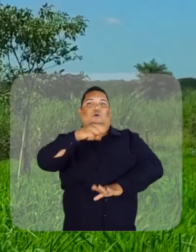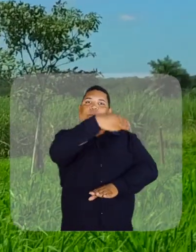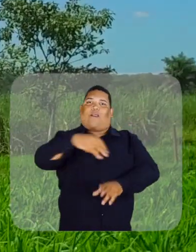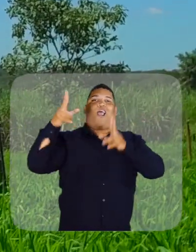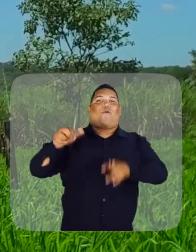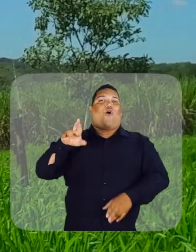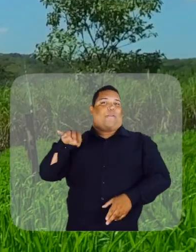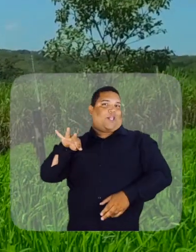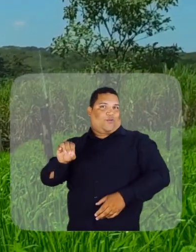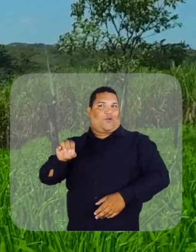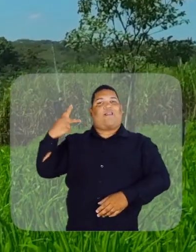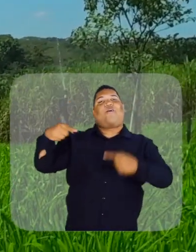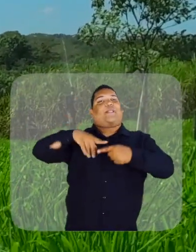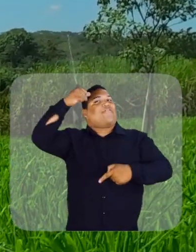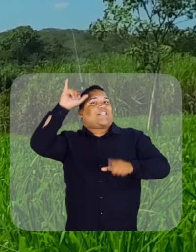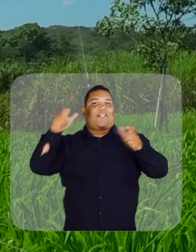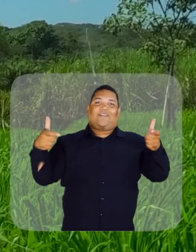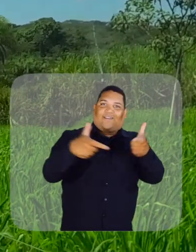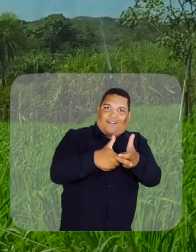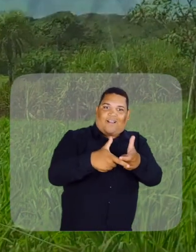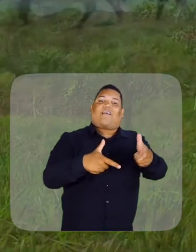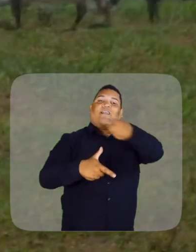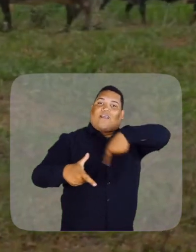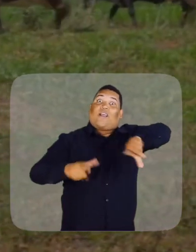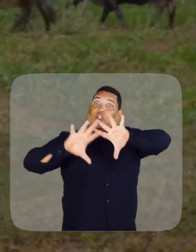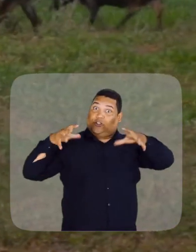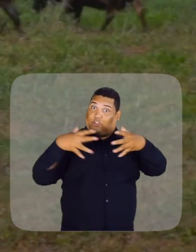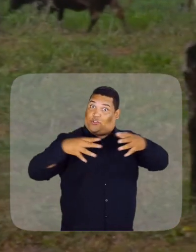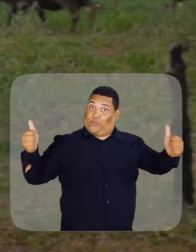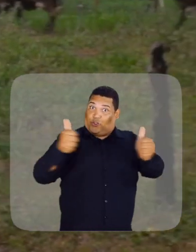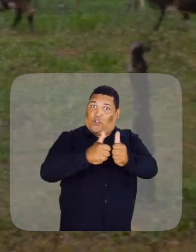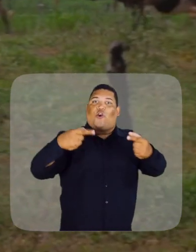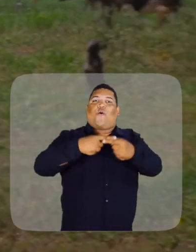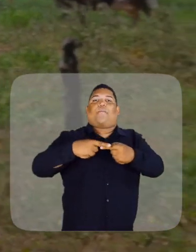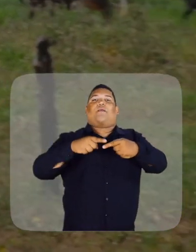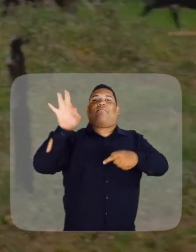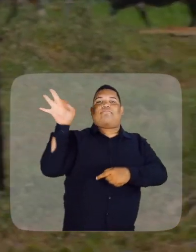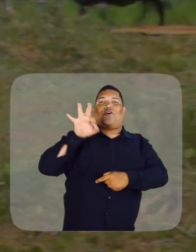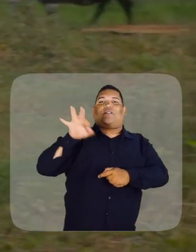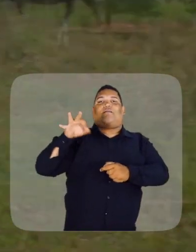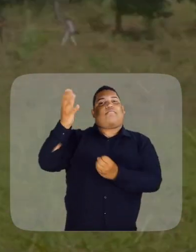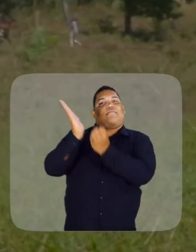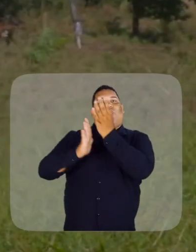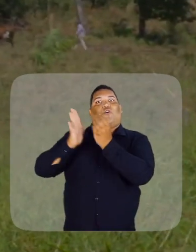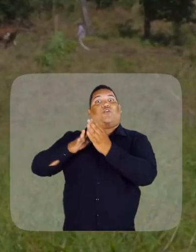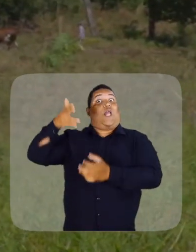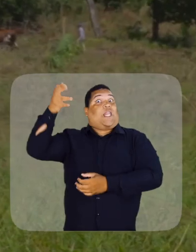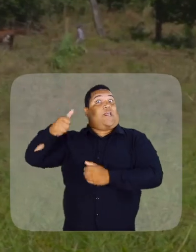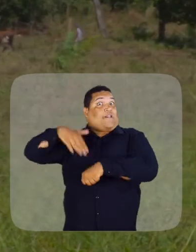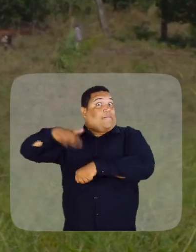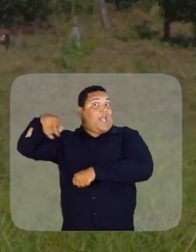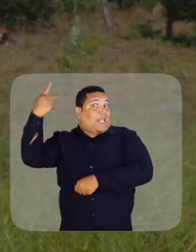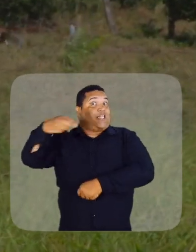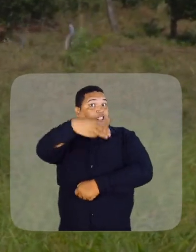Maranhão é como o de seu Roberto. São fazendas pequenas que, juntas, representam uma grande parcela da produção